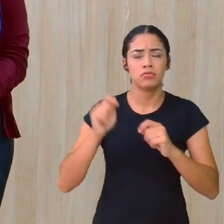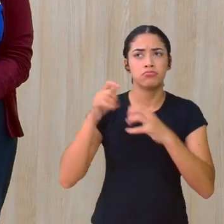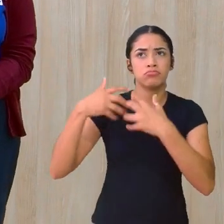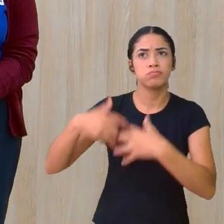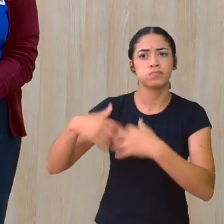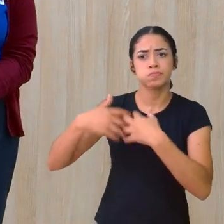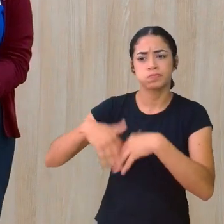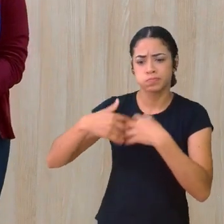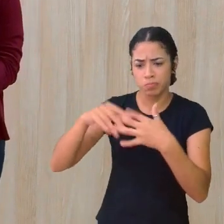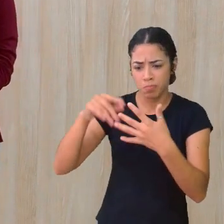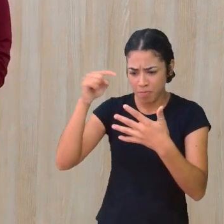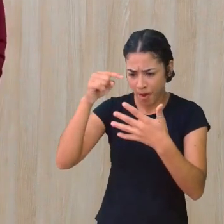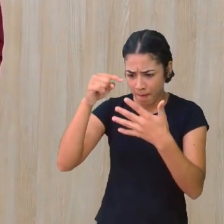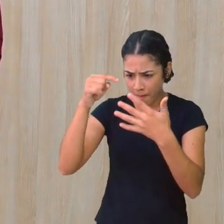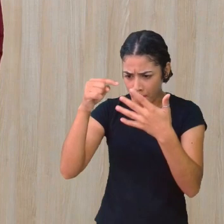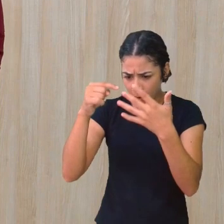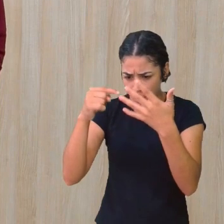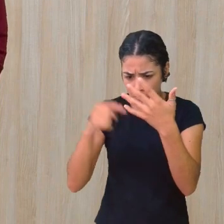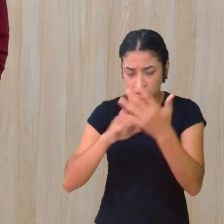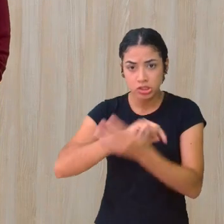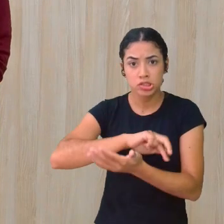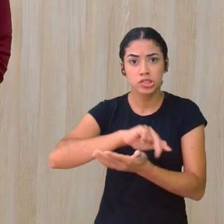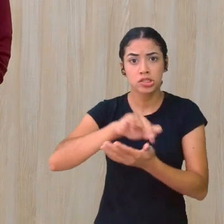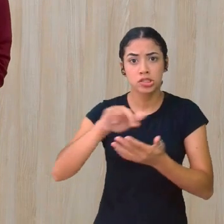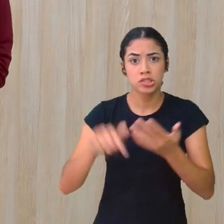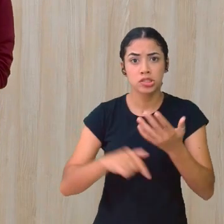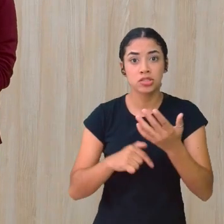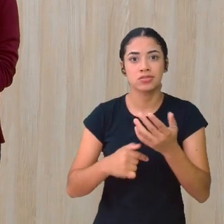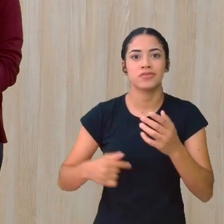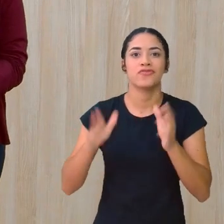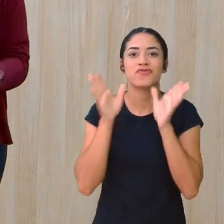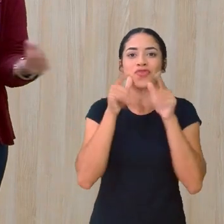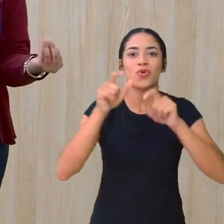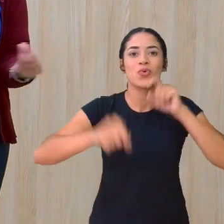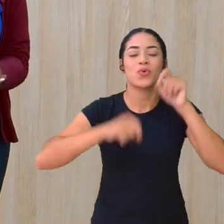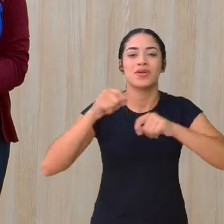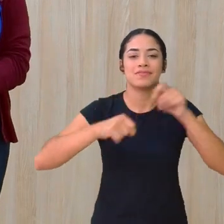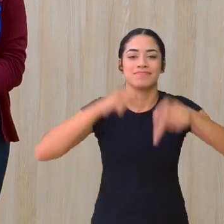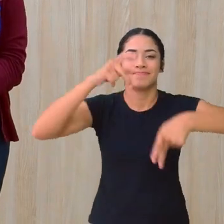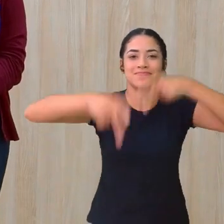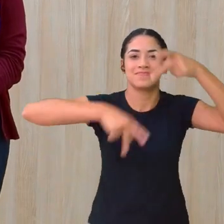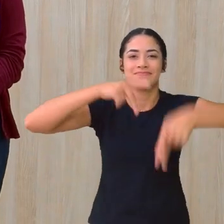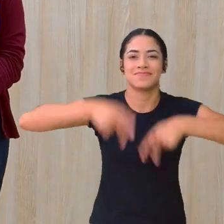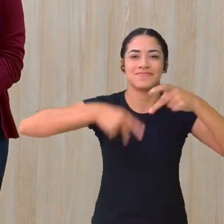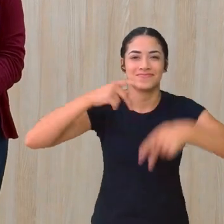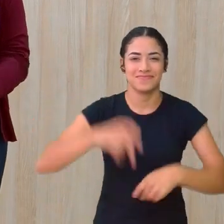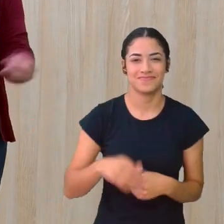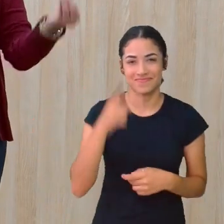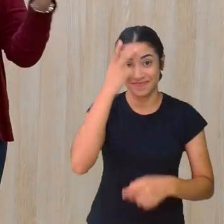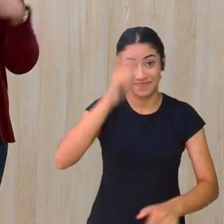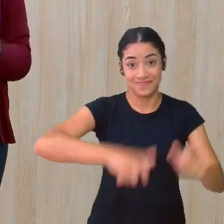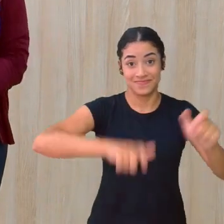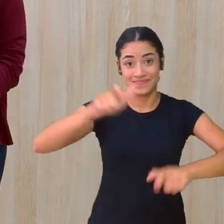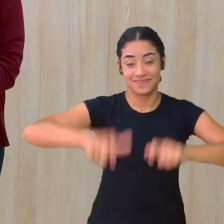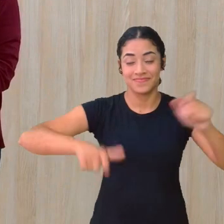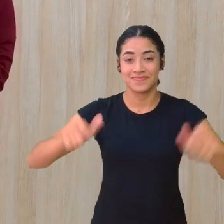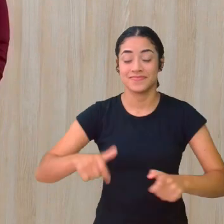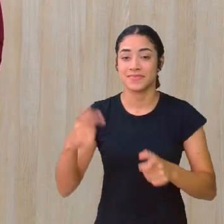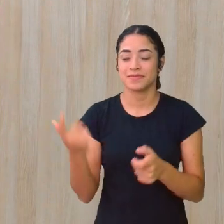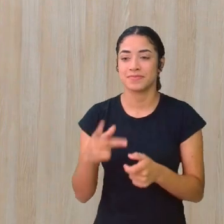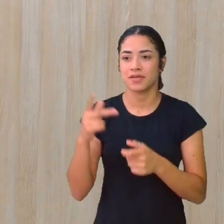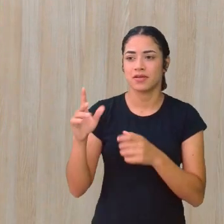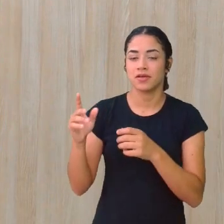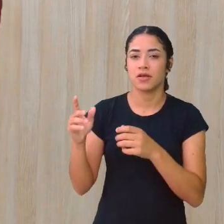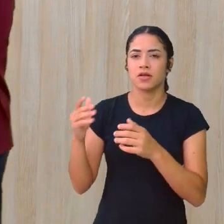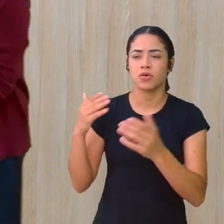assuntos Que são bastante Complexos Com relação A humanidade Claro que ali Não é uma pessoa É um morceguinho Mas trazendo Fazendo essa